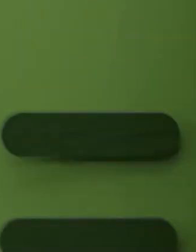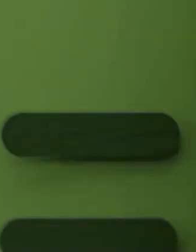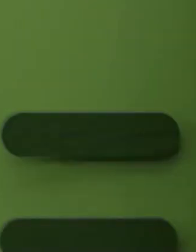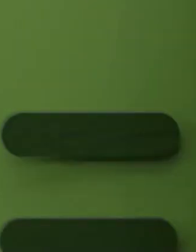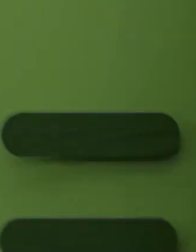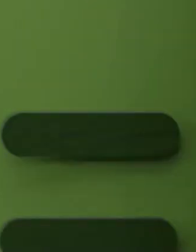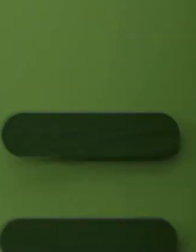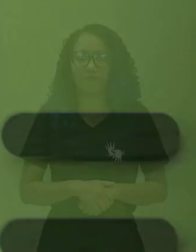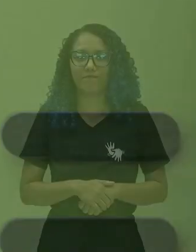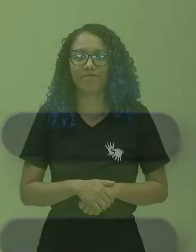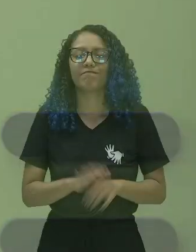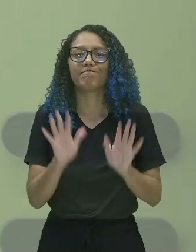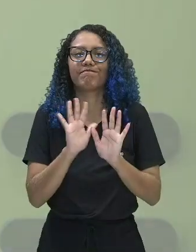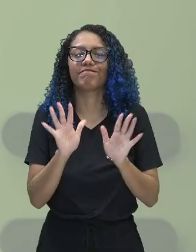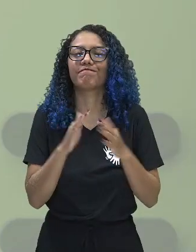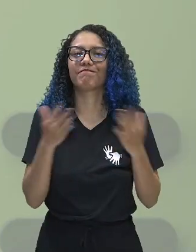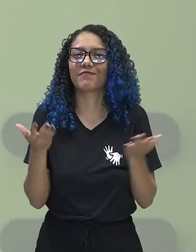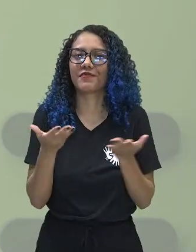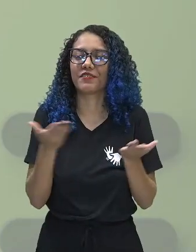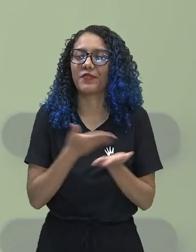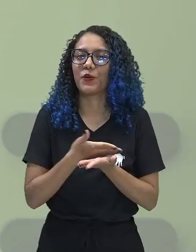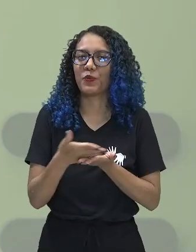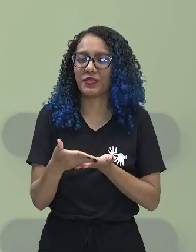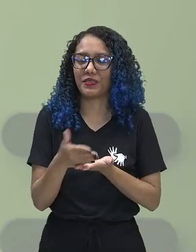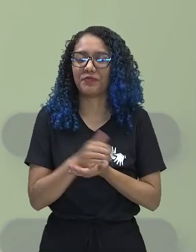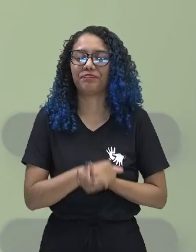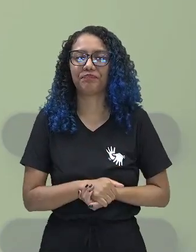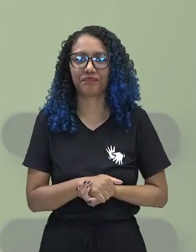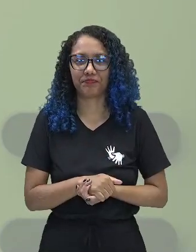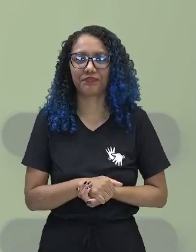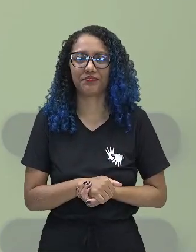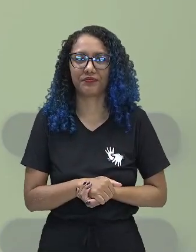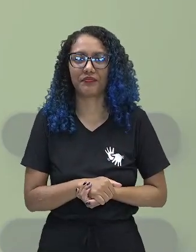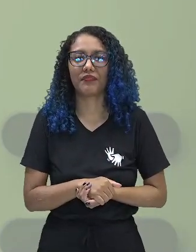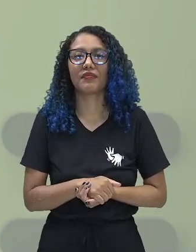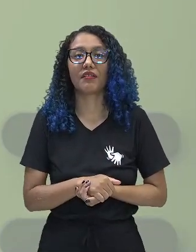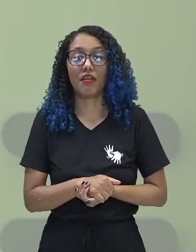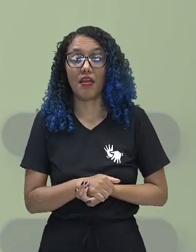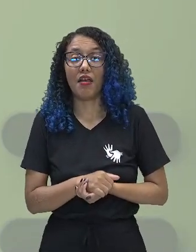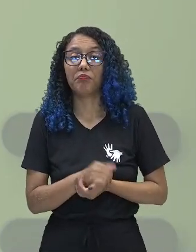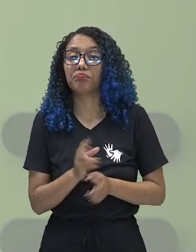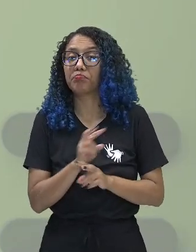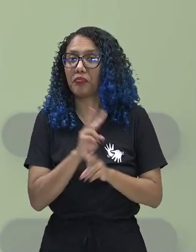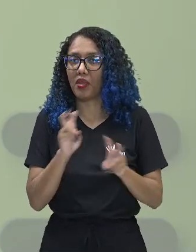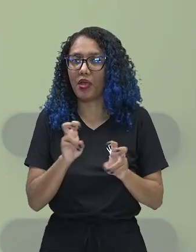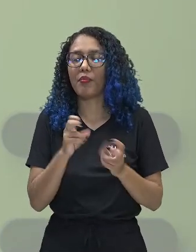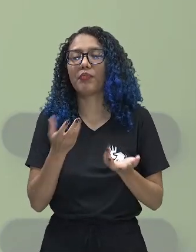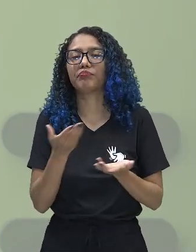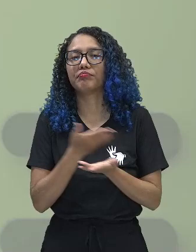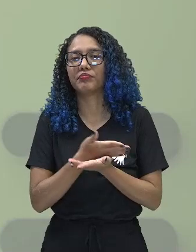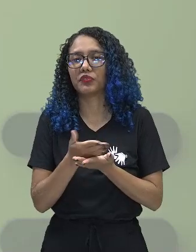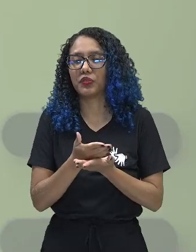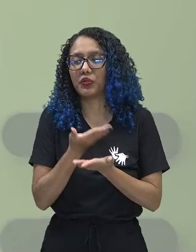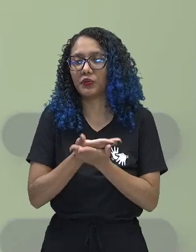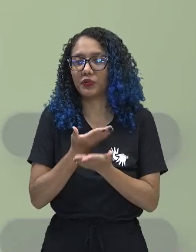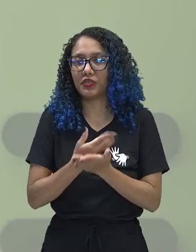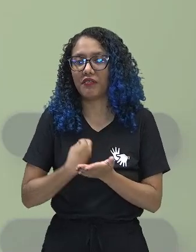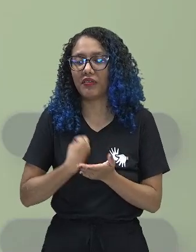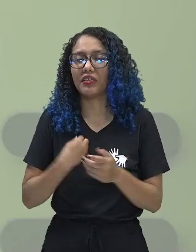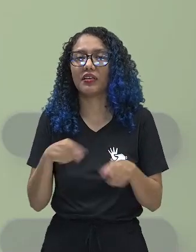Olá, vamos começar a nossa aula de introdução ao estudo da vida e composição da vida.